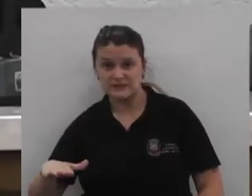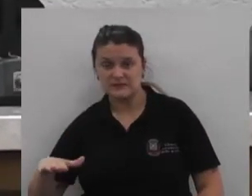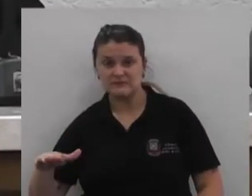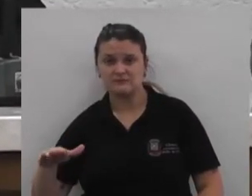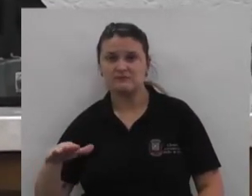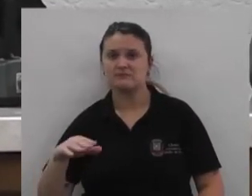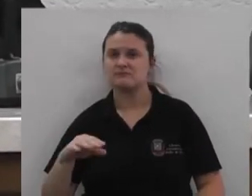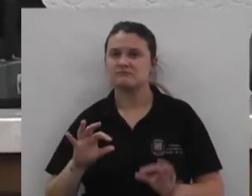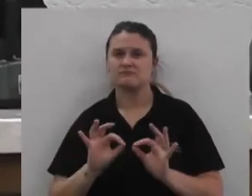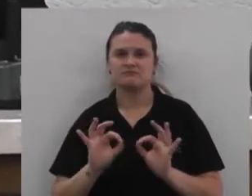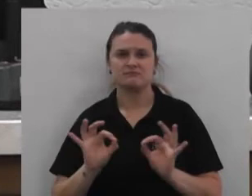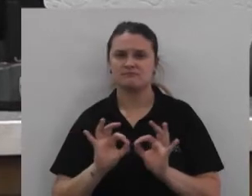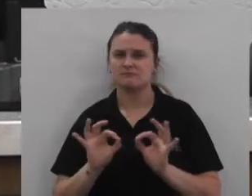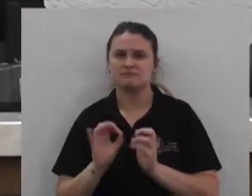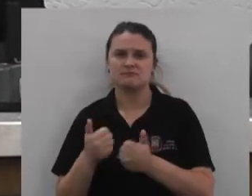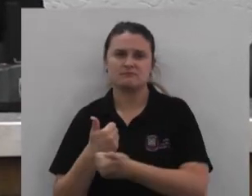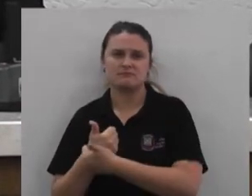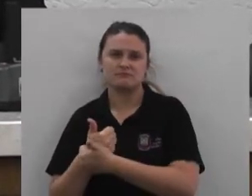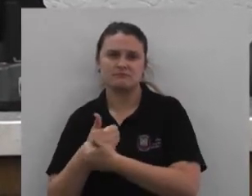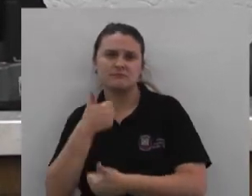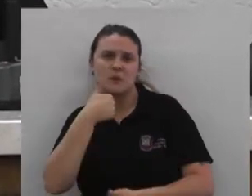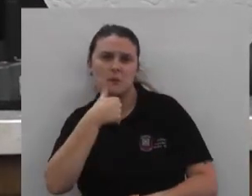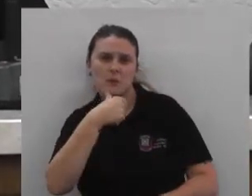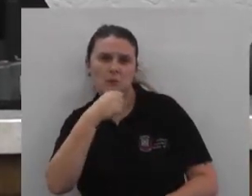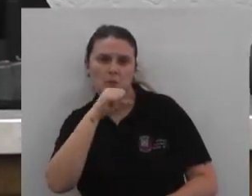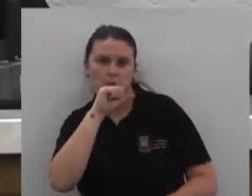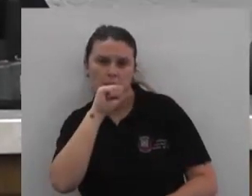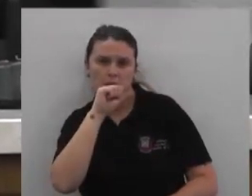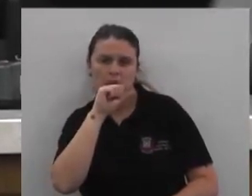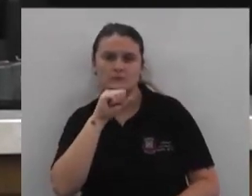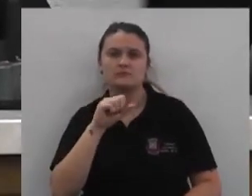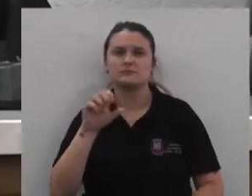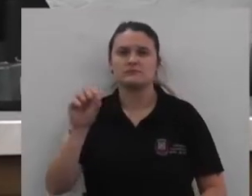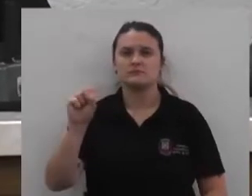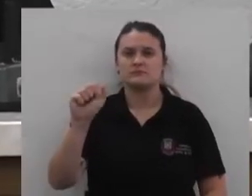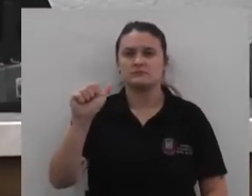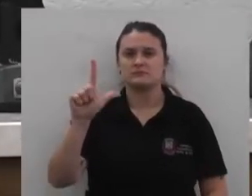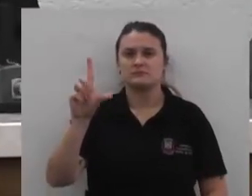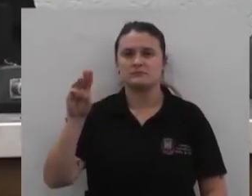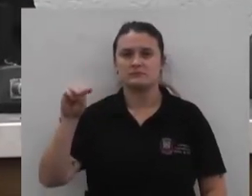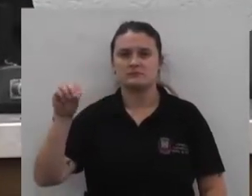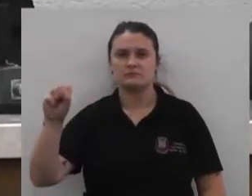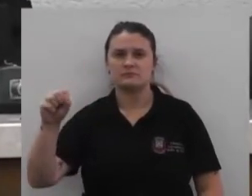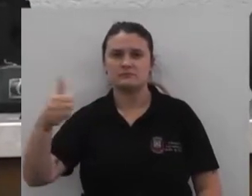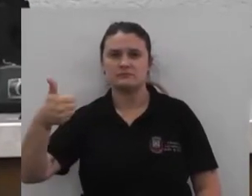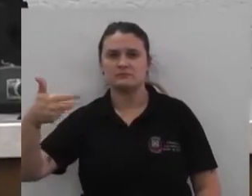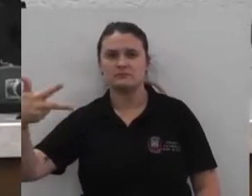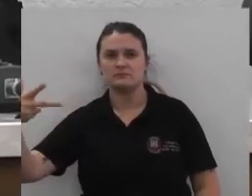Desmamada no colo de sua mãe Salmo 130, versículo 1 e 2